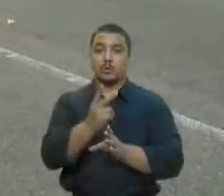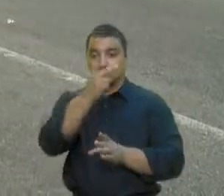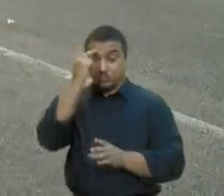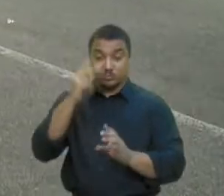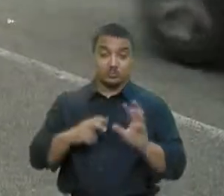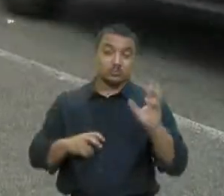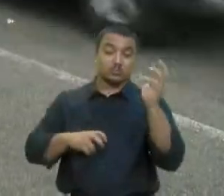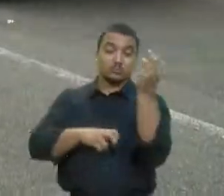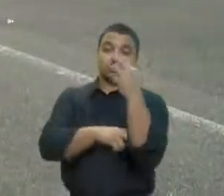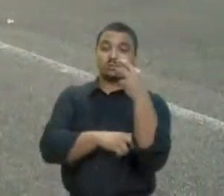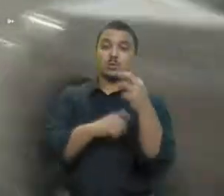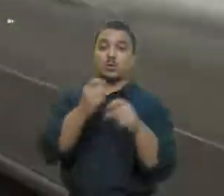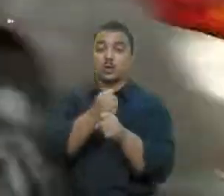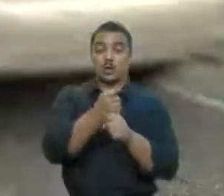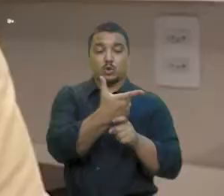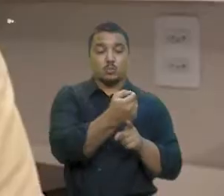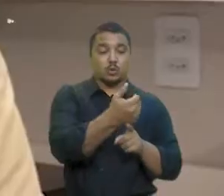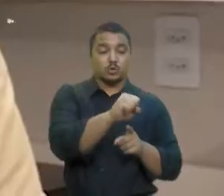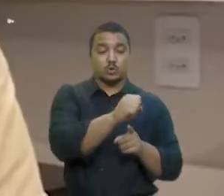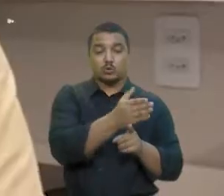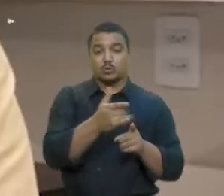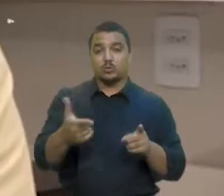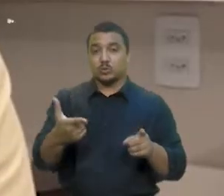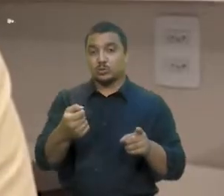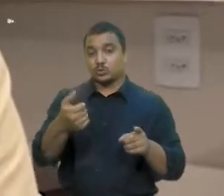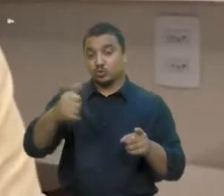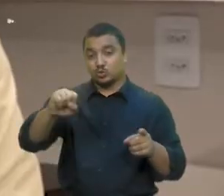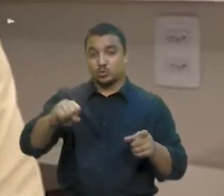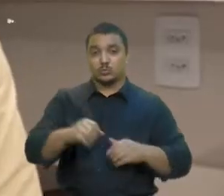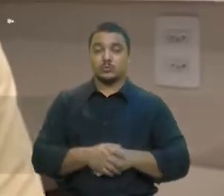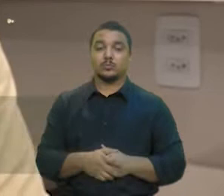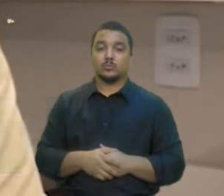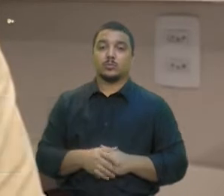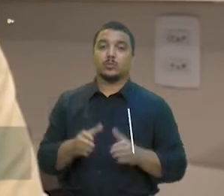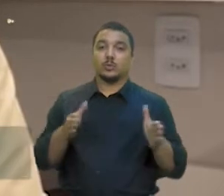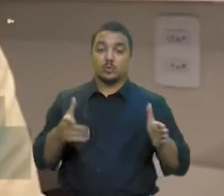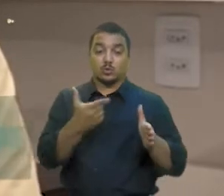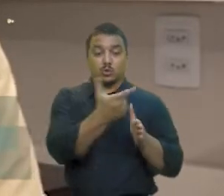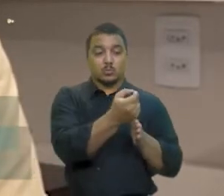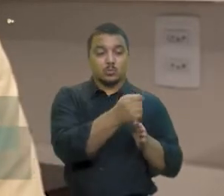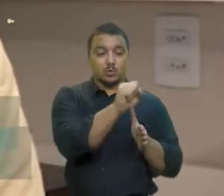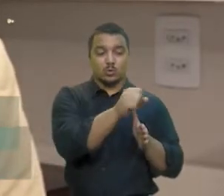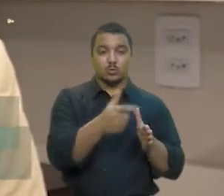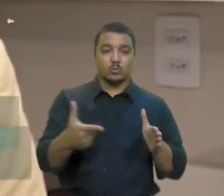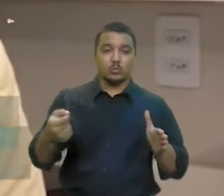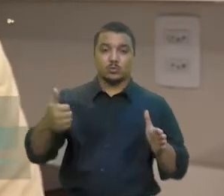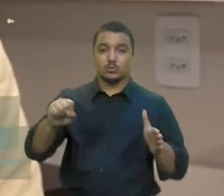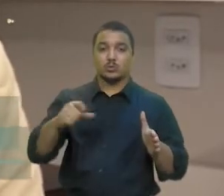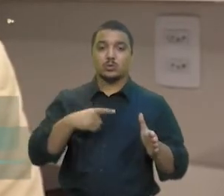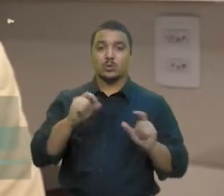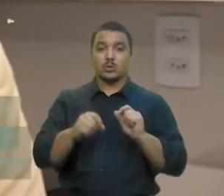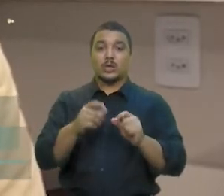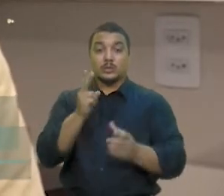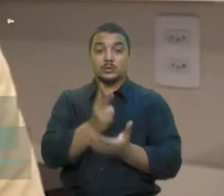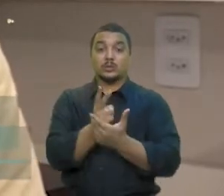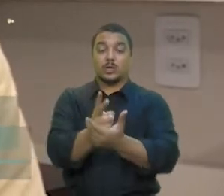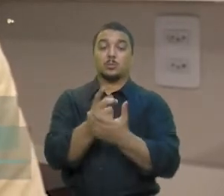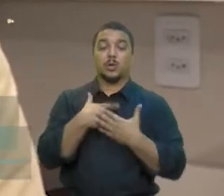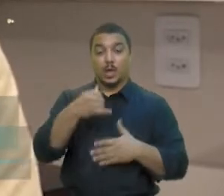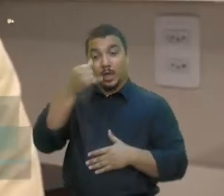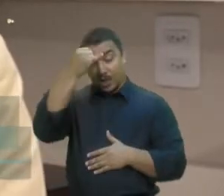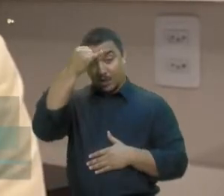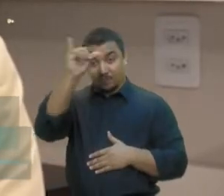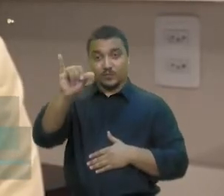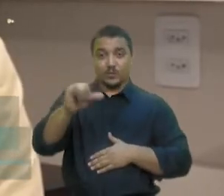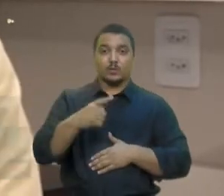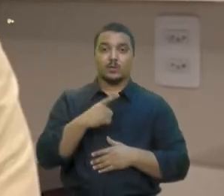2008 e 2018. A melhor solução para todo tipo de problema é sempre a preventiva, que no caso do trânsito inclui